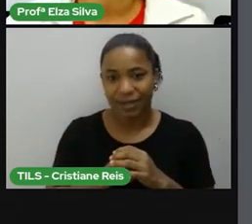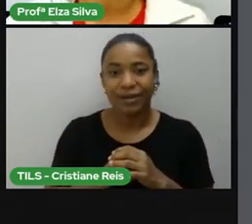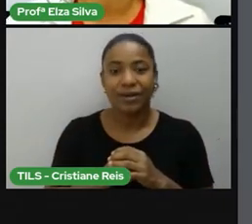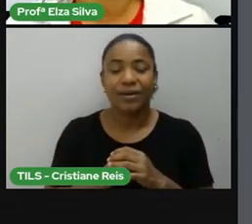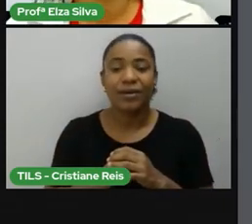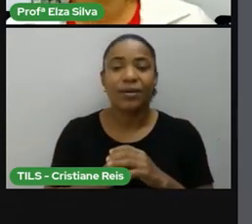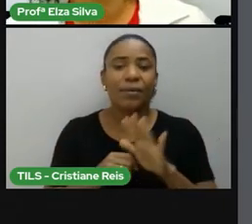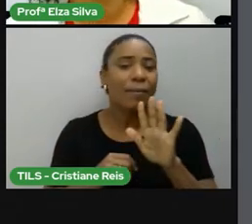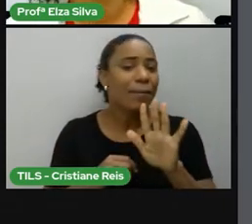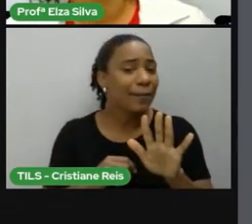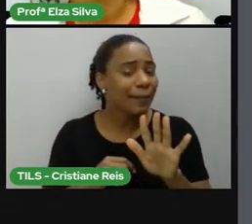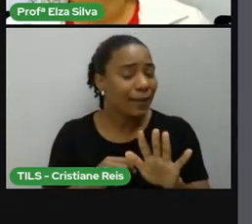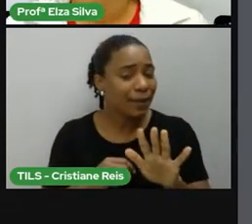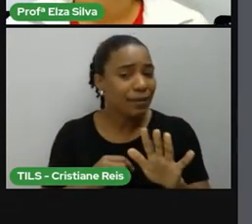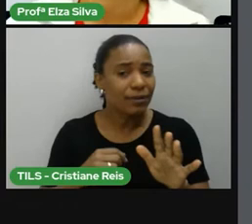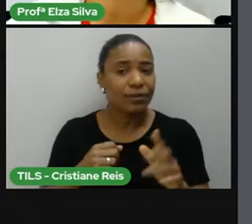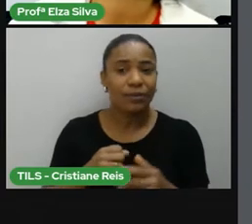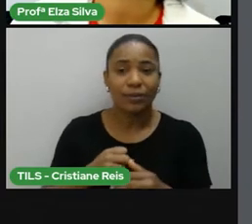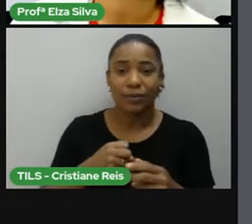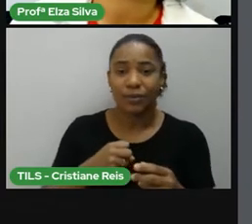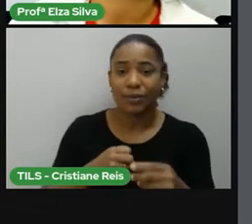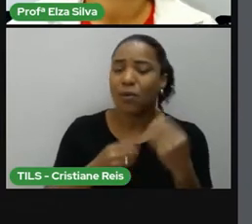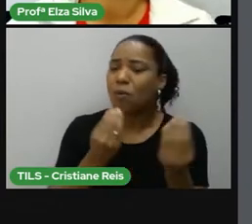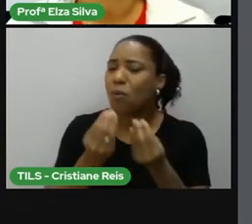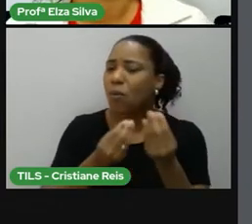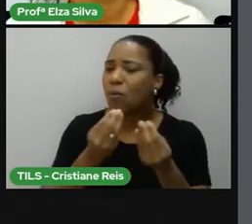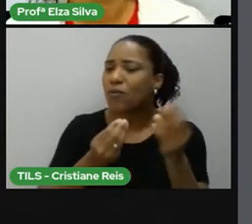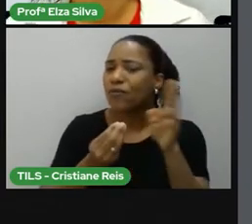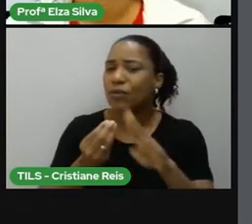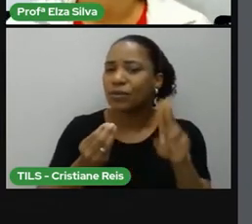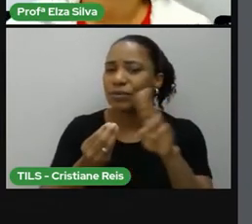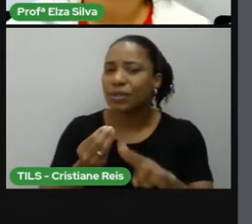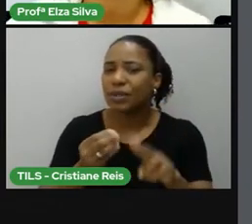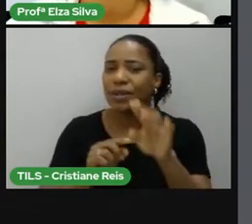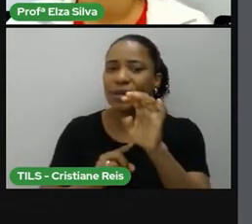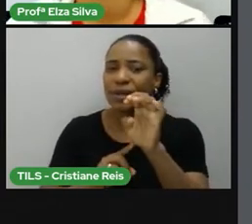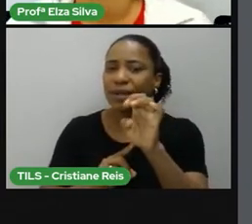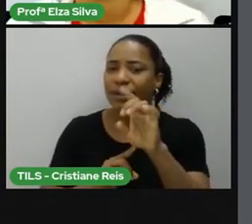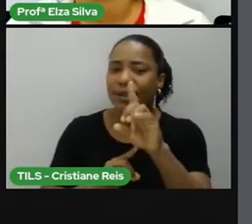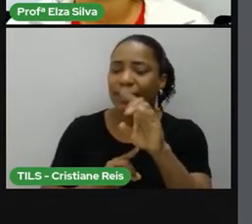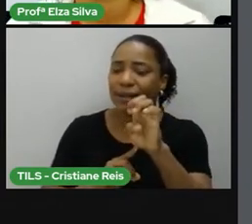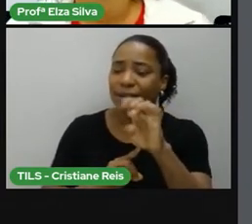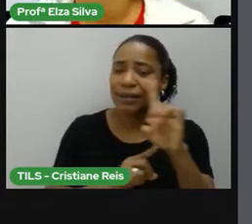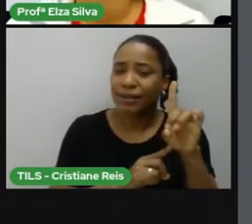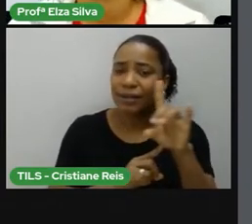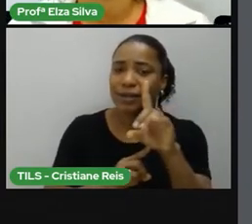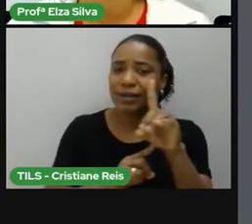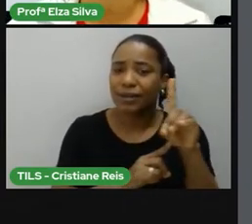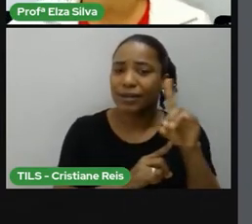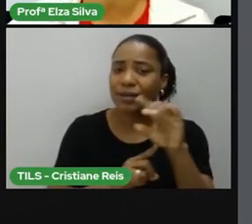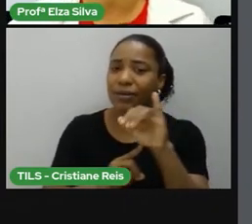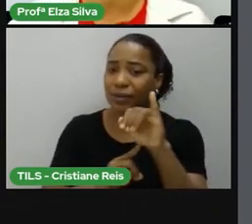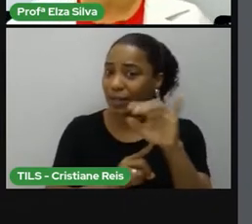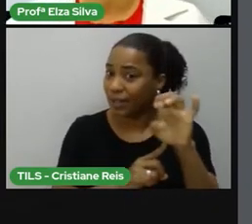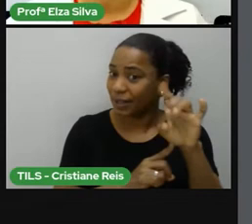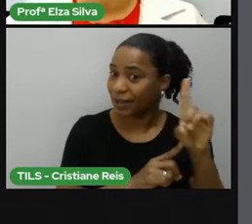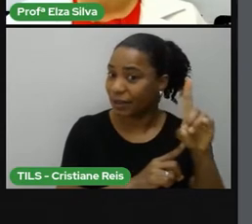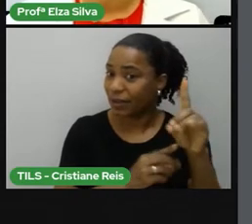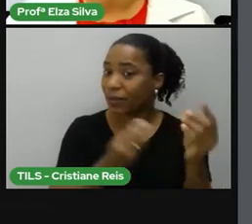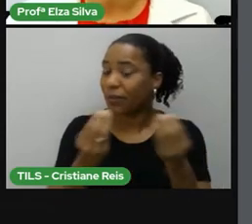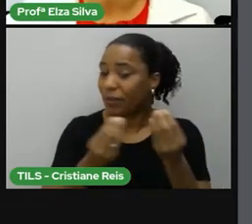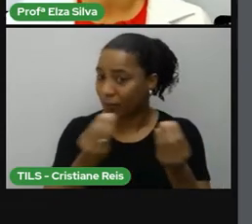Mas, quando vocês irão utilizar É D, D ou I, é D? Presta atenção na dica.